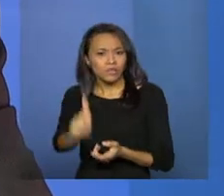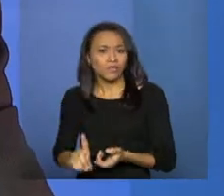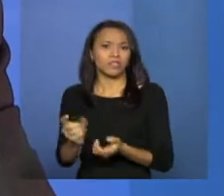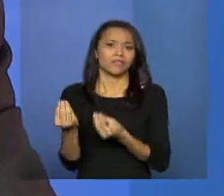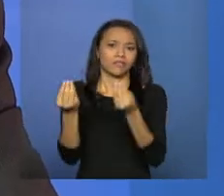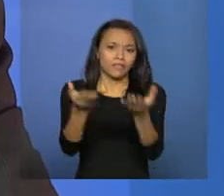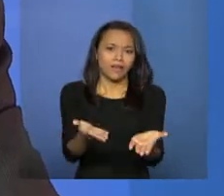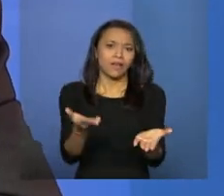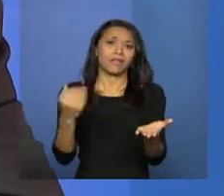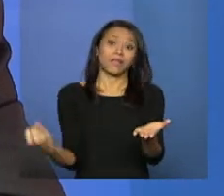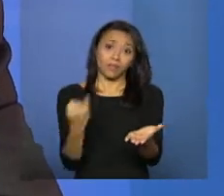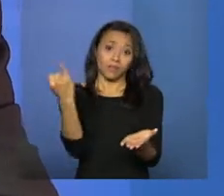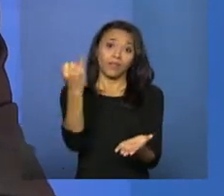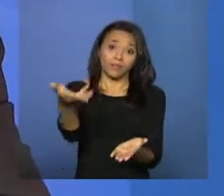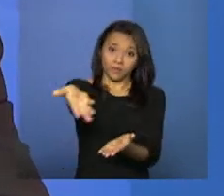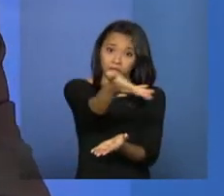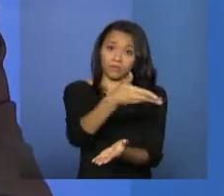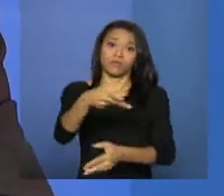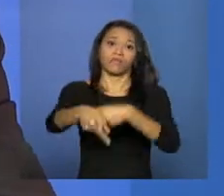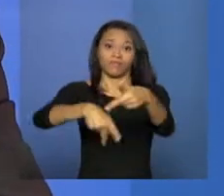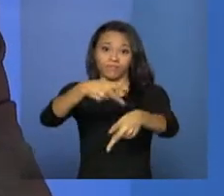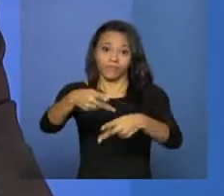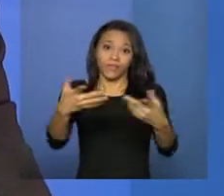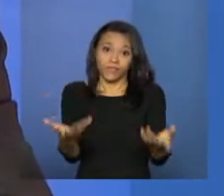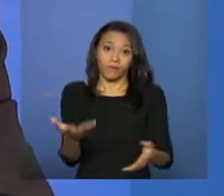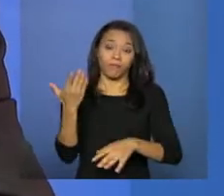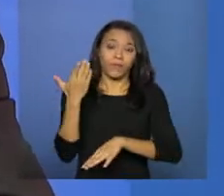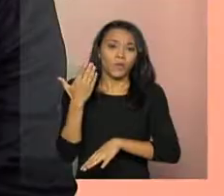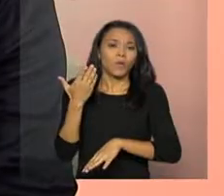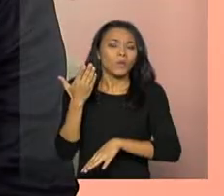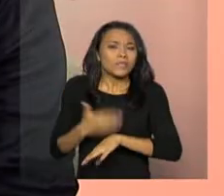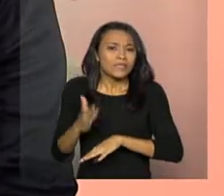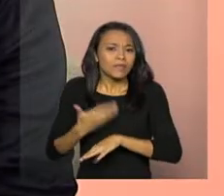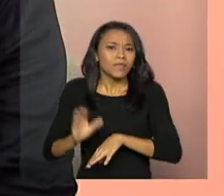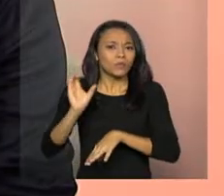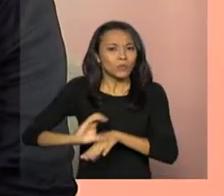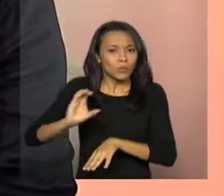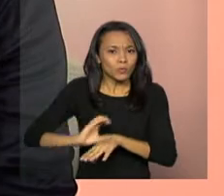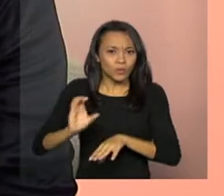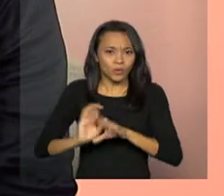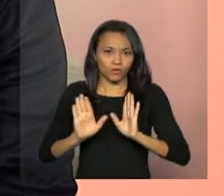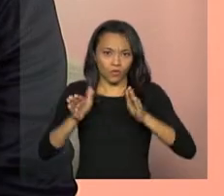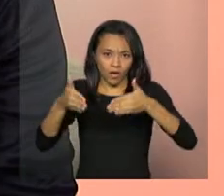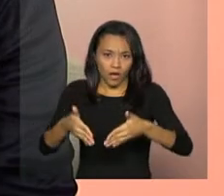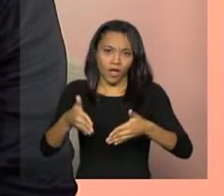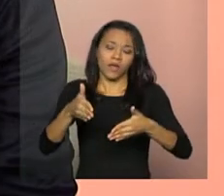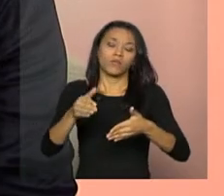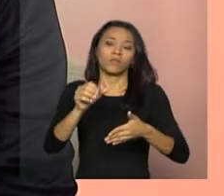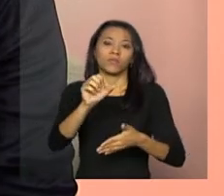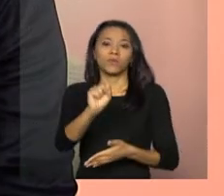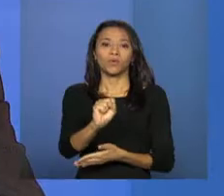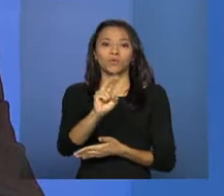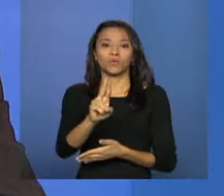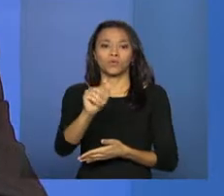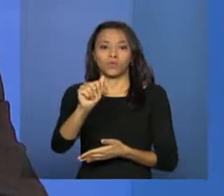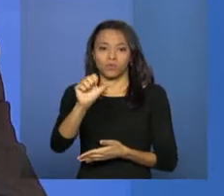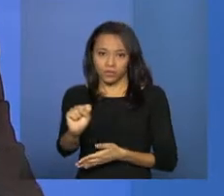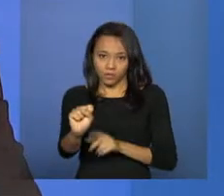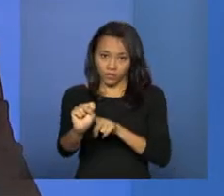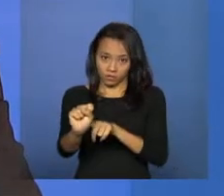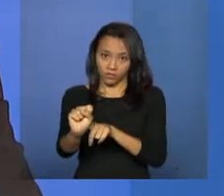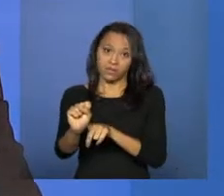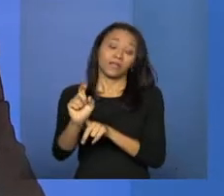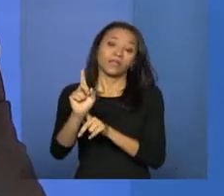caro e tão importante para a população. Então, o Capacita da Suze, ele está em vigor, nós estamos numa gestão que é